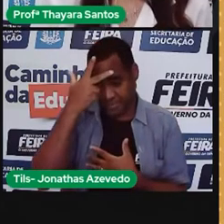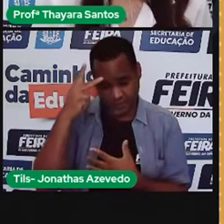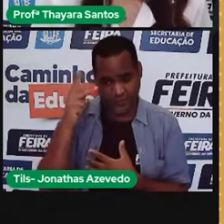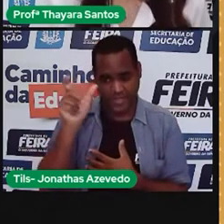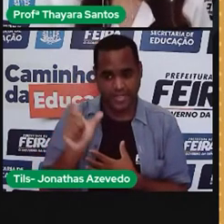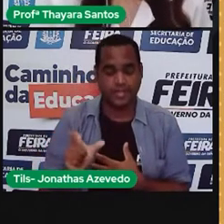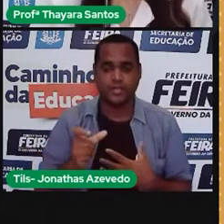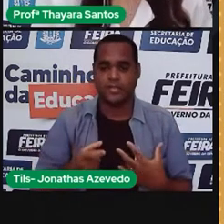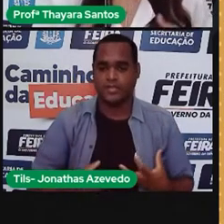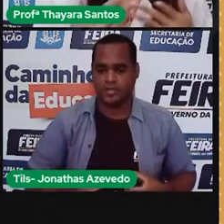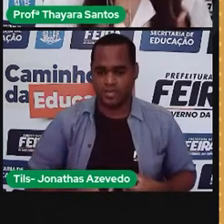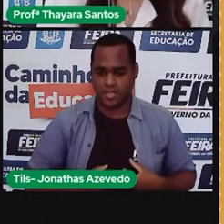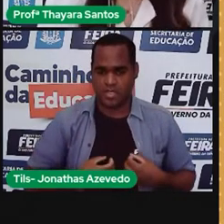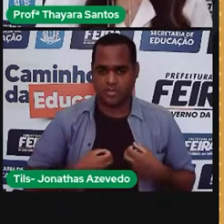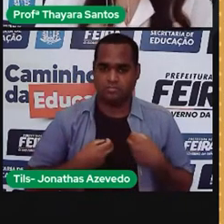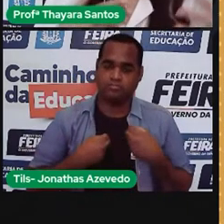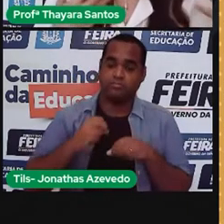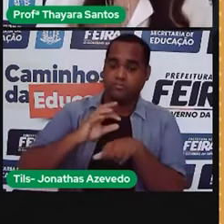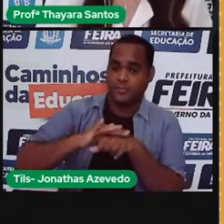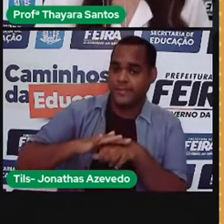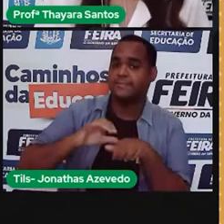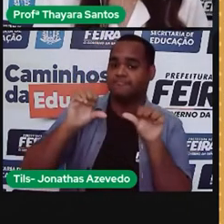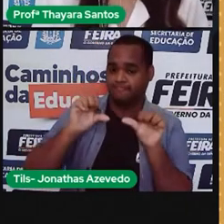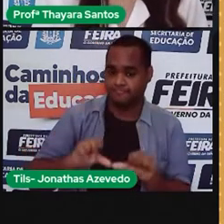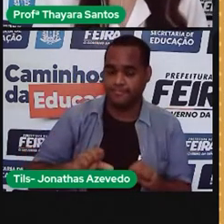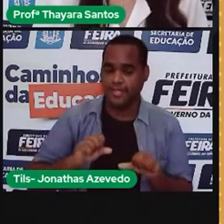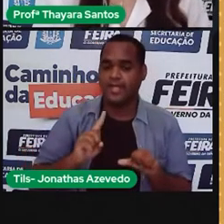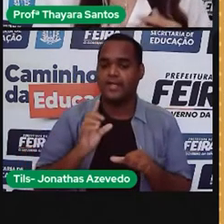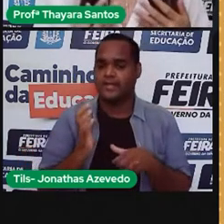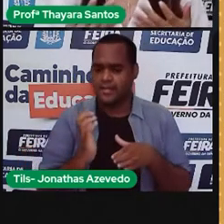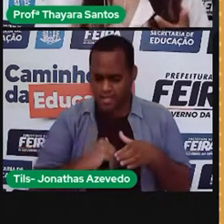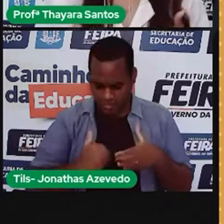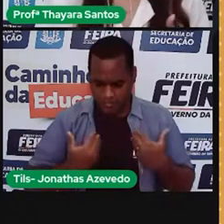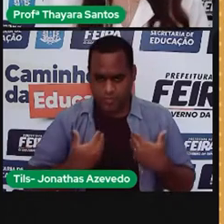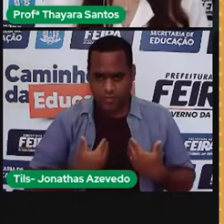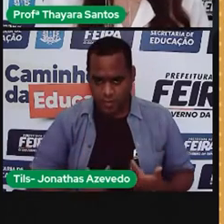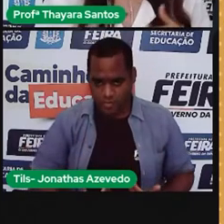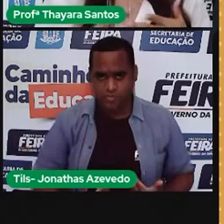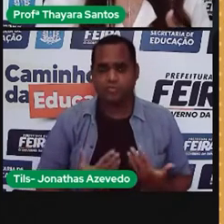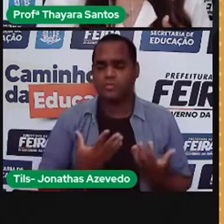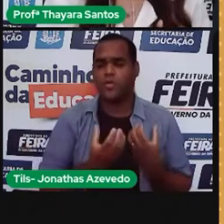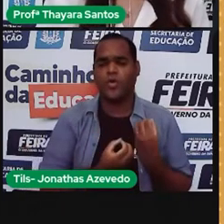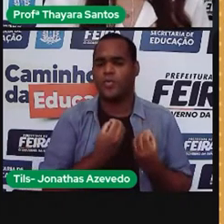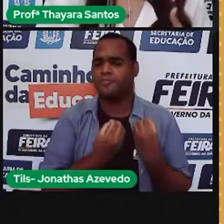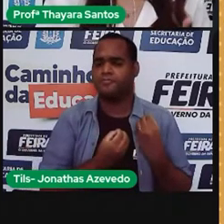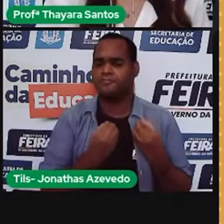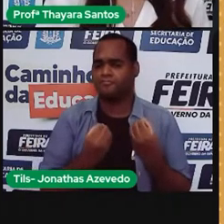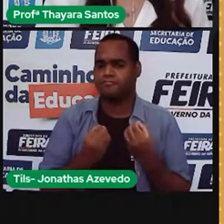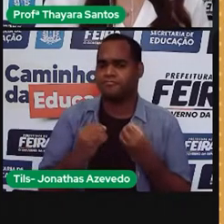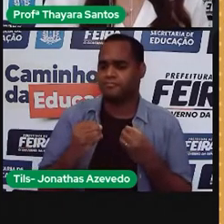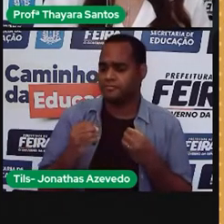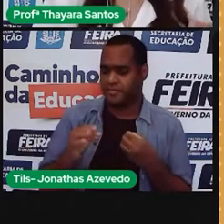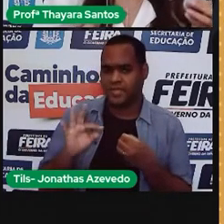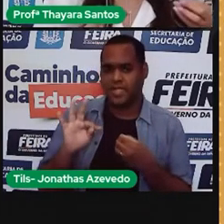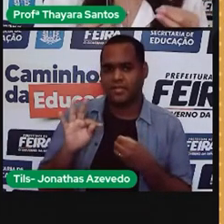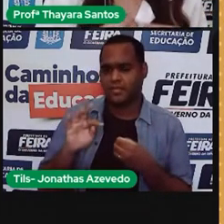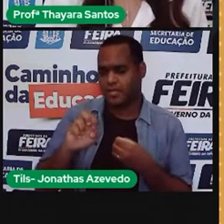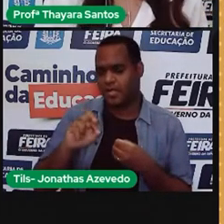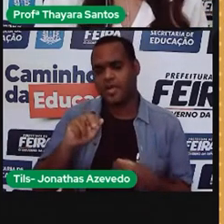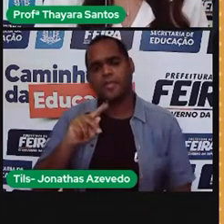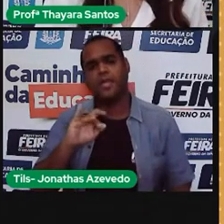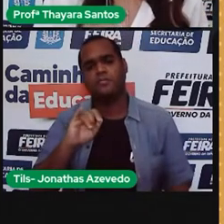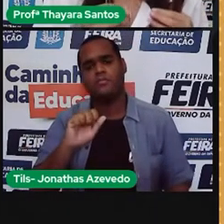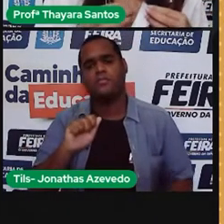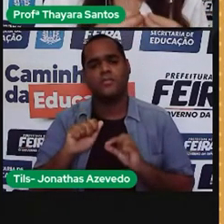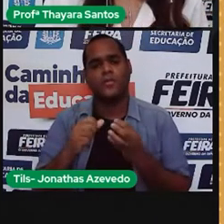câncer, que está sofrendo com câncer em um órgão. Onde é que entra essa questão da terapia gênica? Se a gente